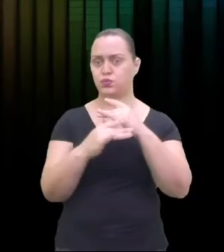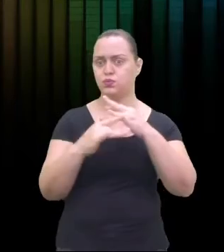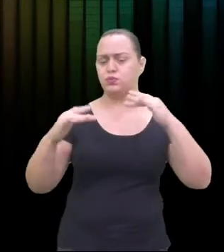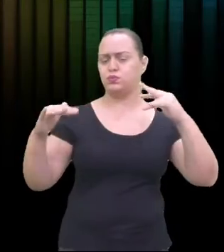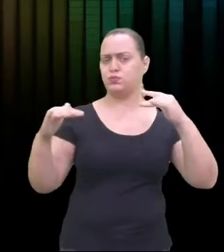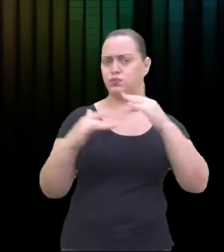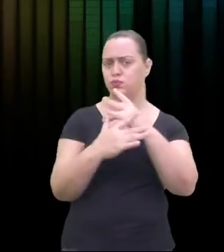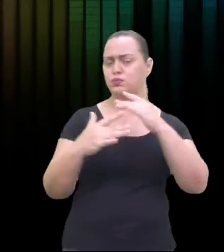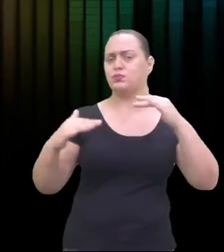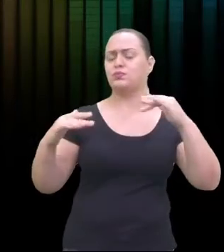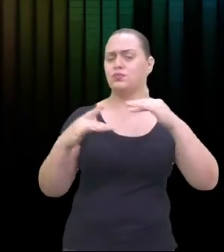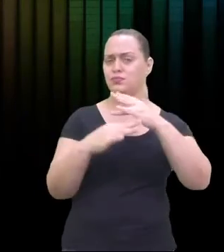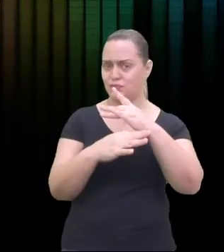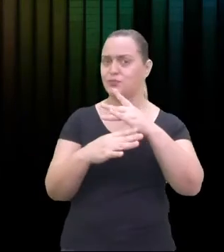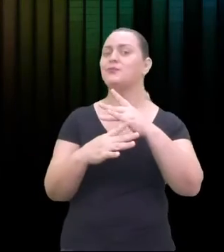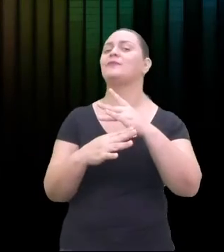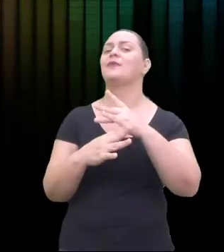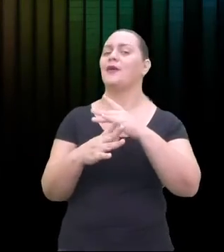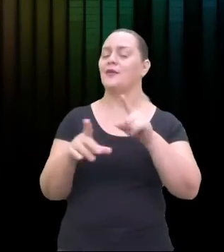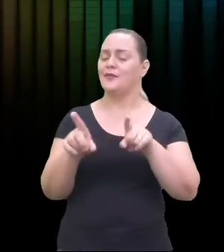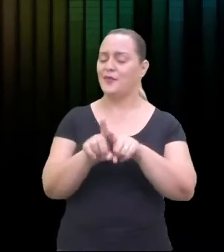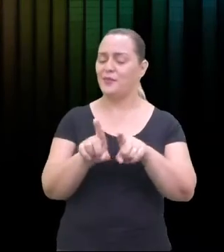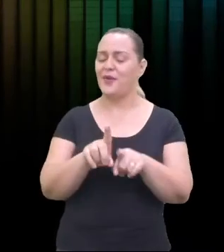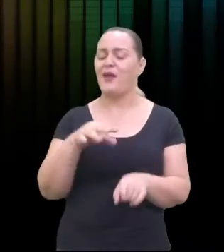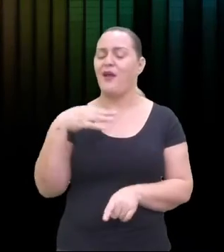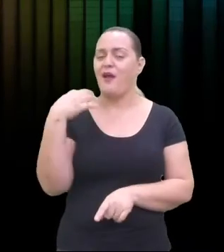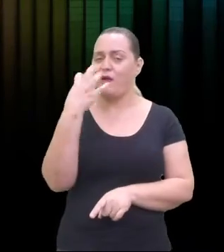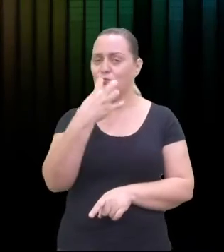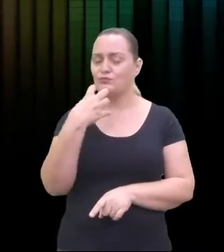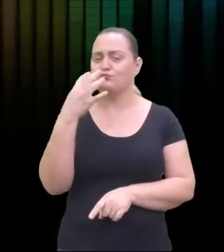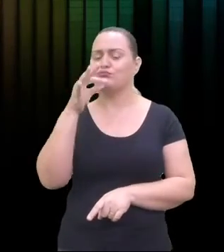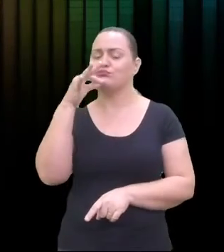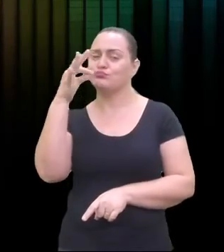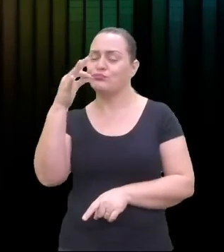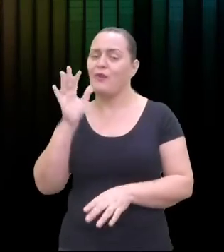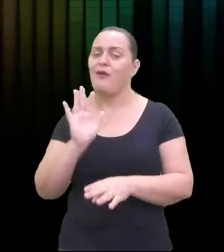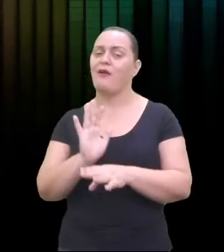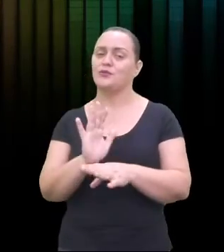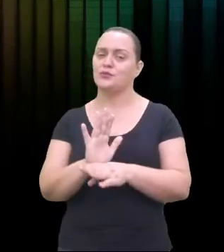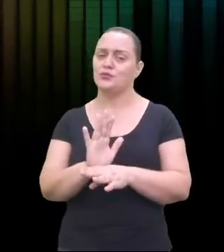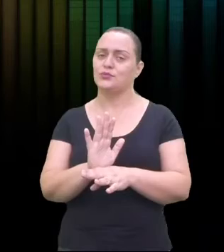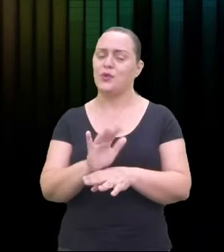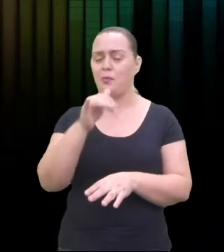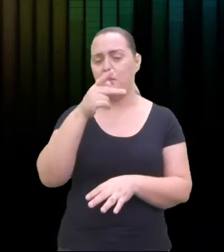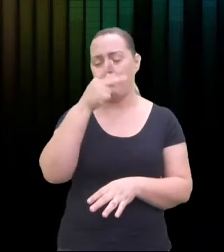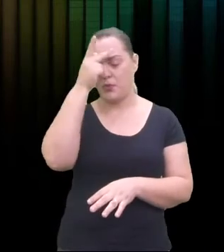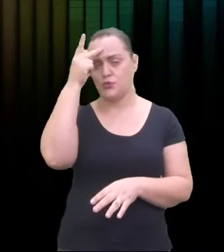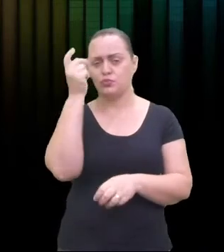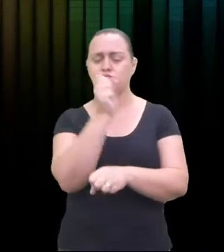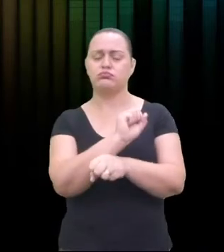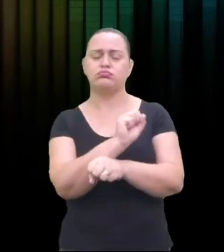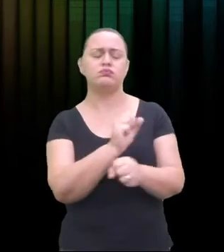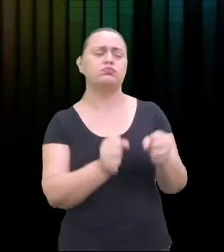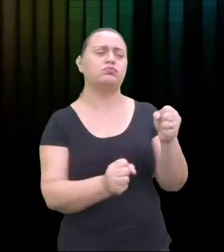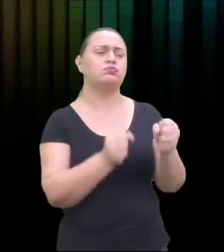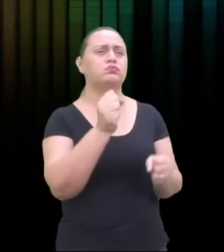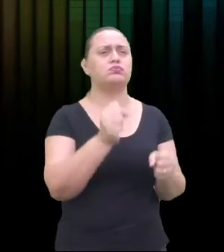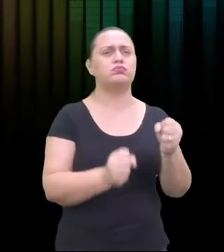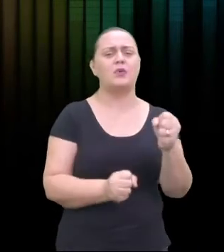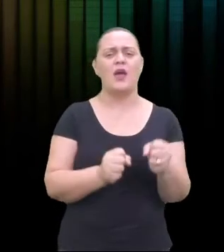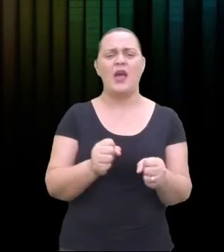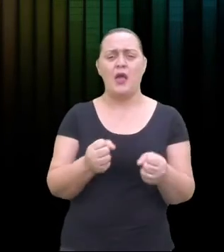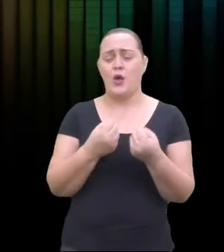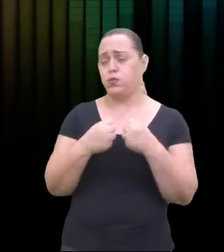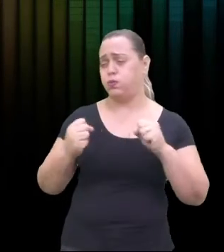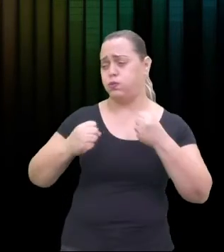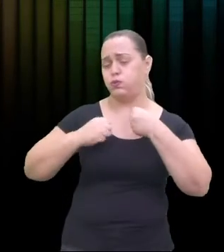estresse. Os nossos trânsitos, né, gente? Muito corrido hoje, muito engarrafamento. Então, a música ajuda também. Olha os benefícios da música.